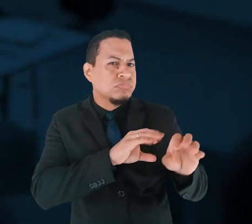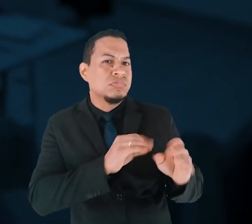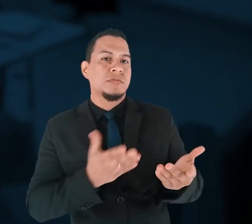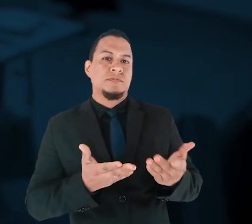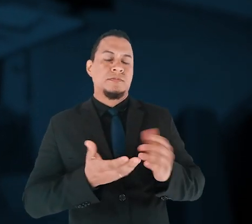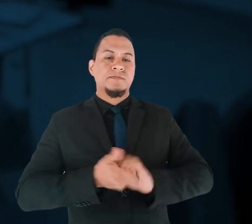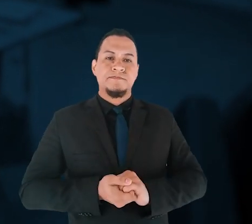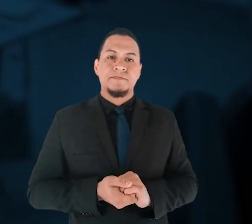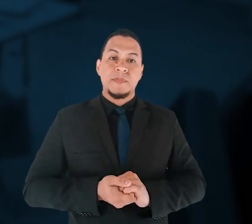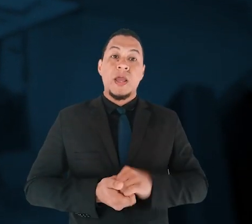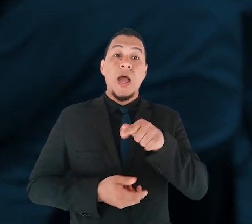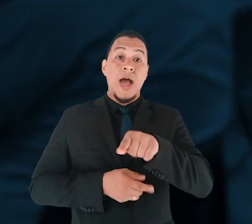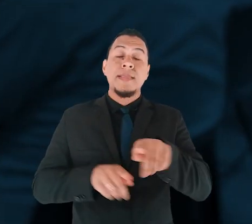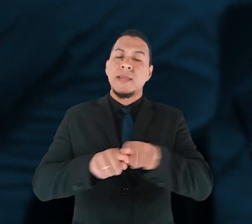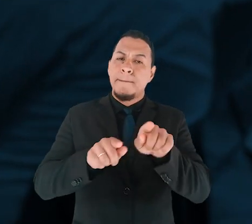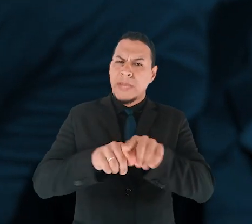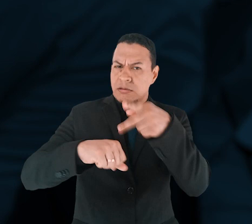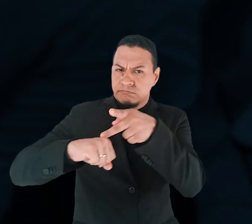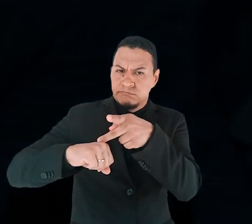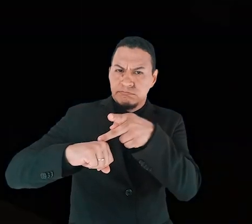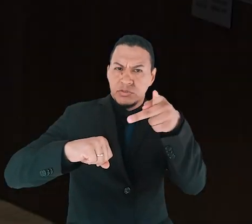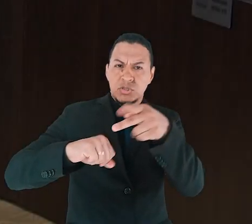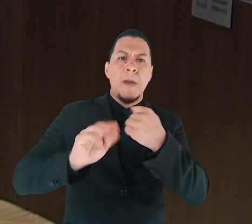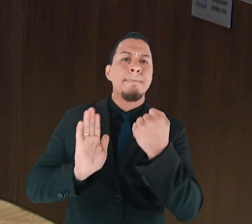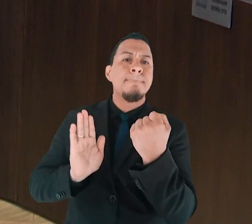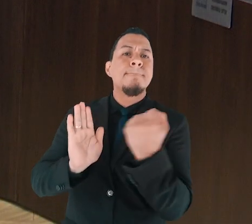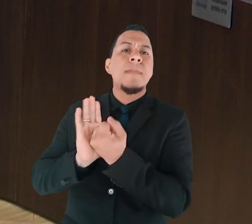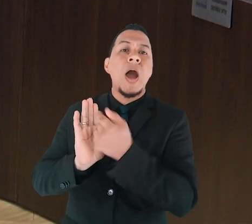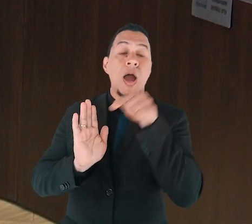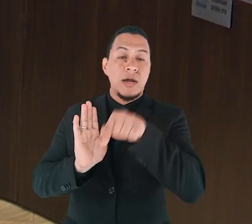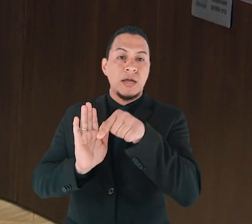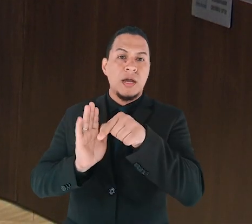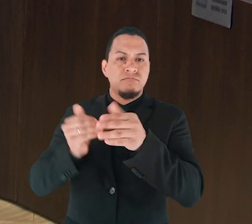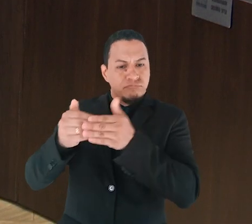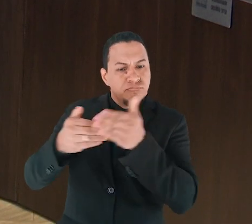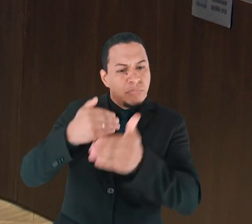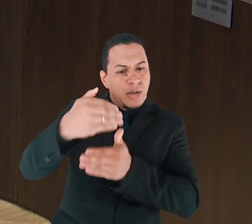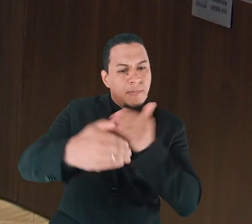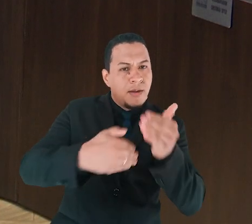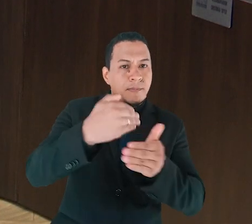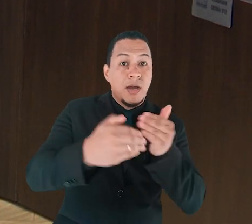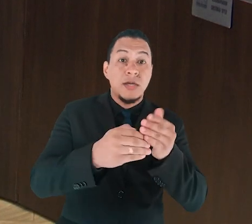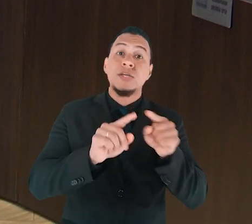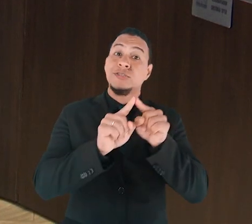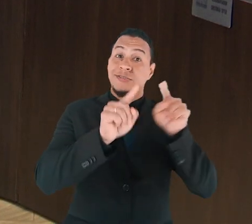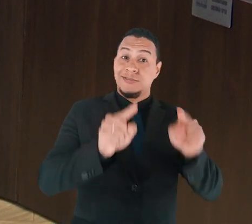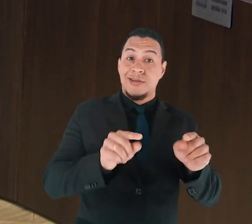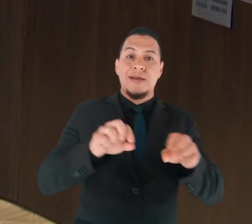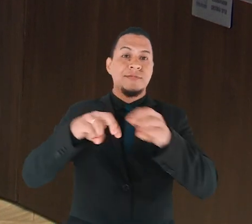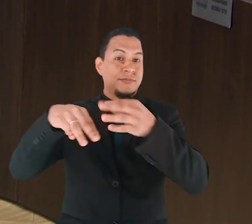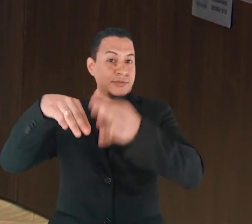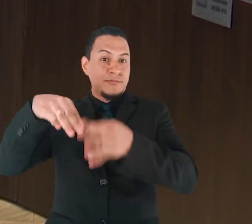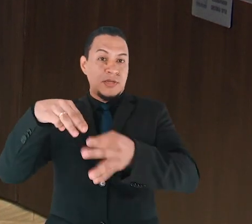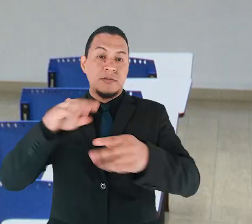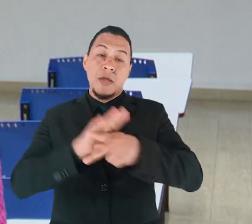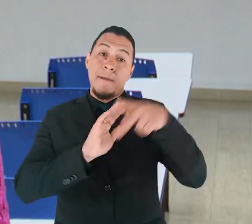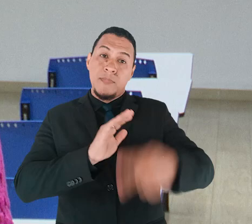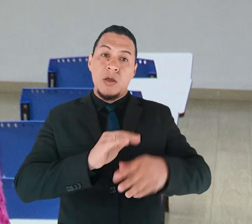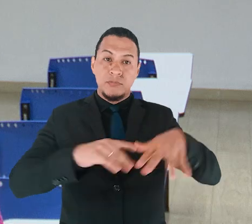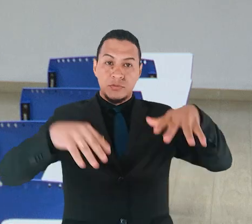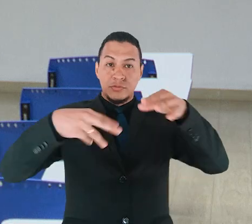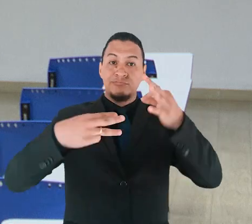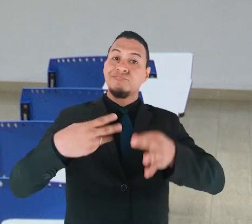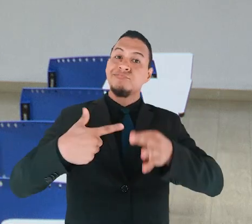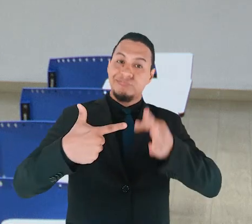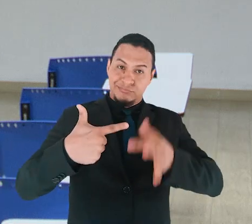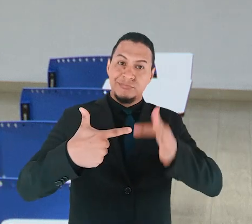A oferta de pós-graduação marca a trajetória da EJUR e de magistrados e servidores do Poder Judiciário. Os